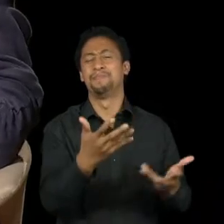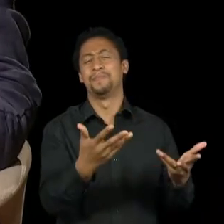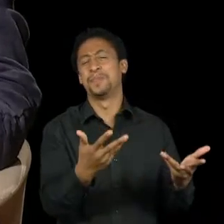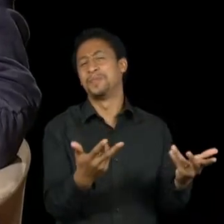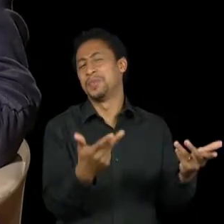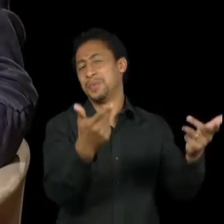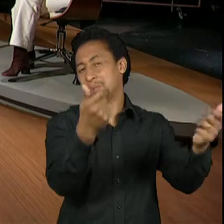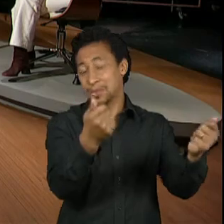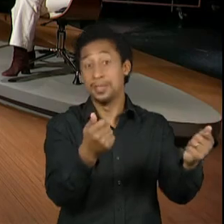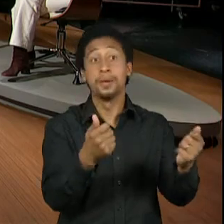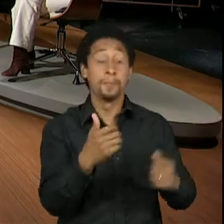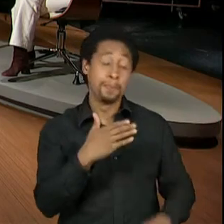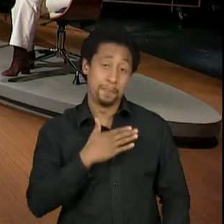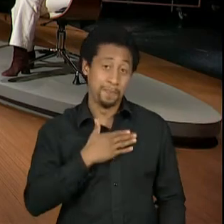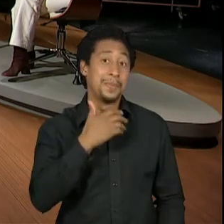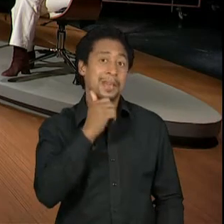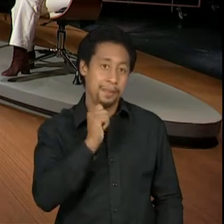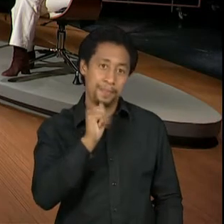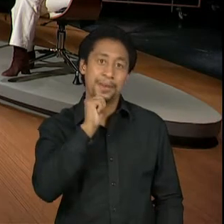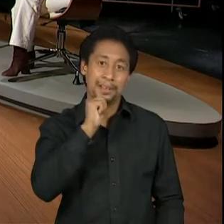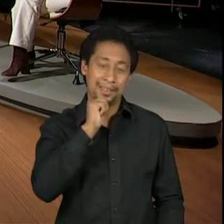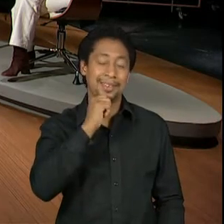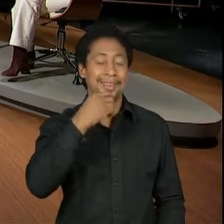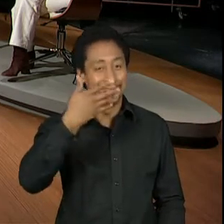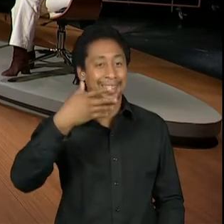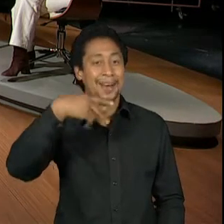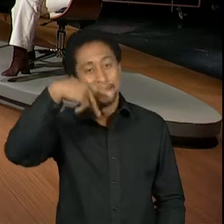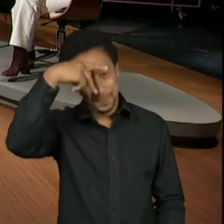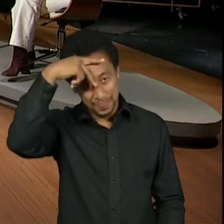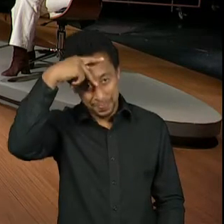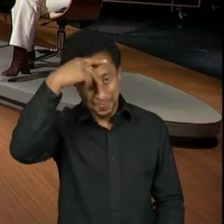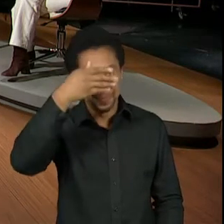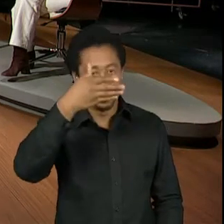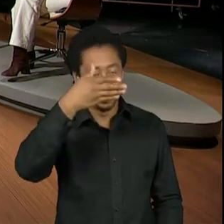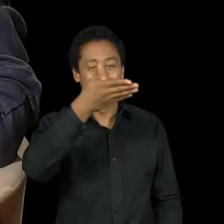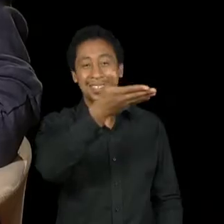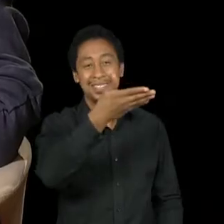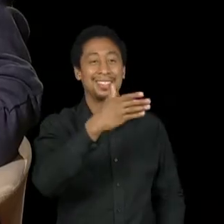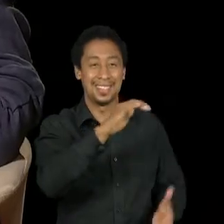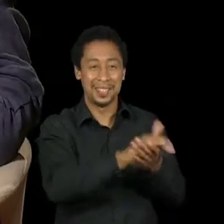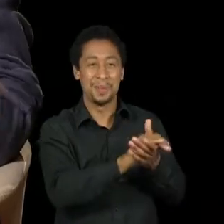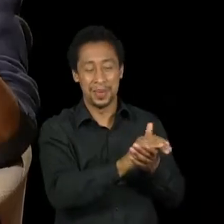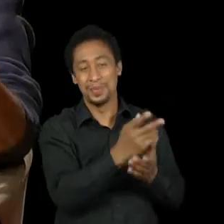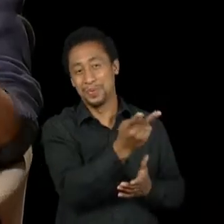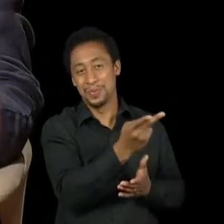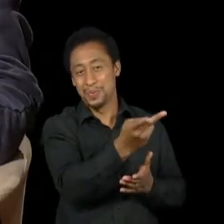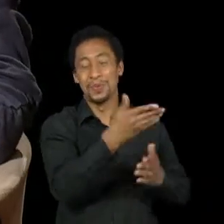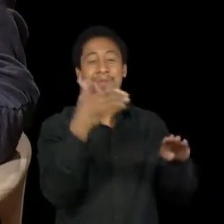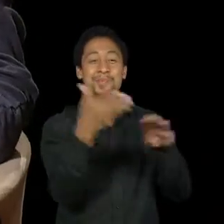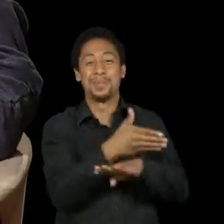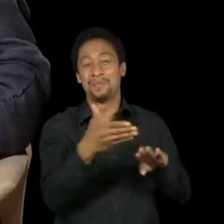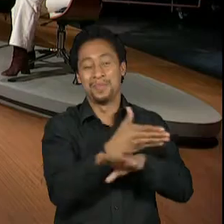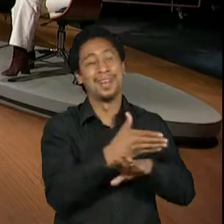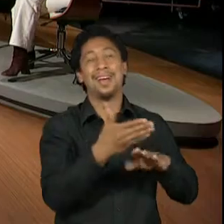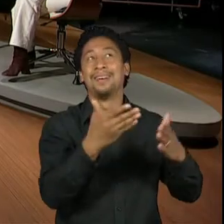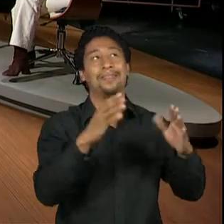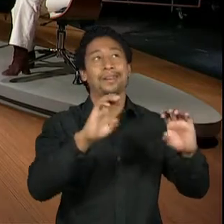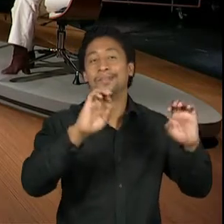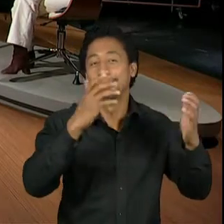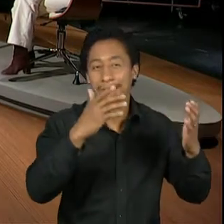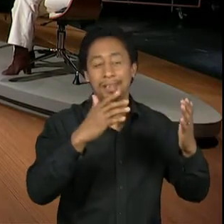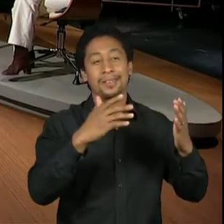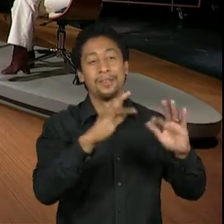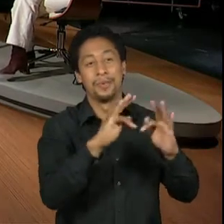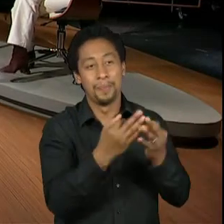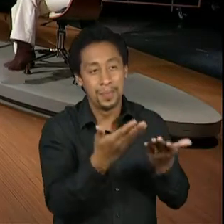E a minha mãe era madrinha de casamento, dos dois. Ela ia em tudo quanto era aniversário das minhas filhas. Um pessoal